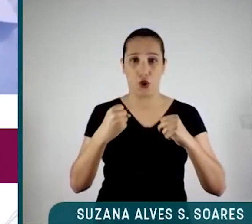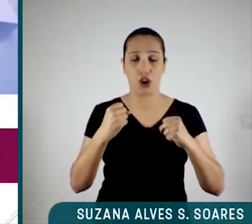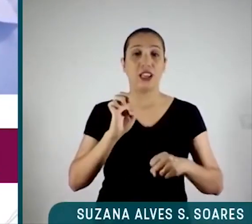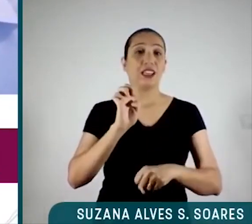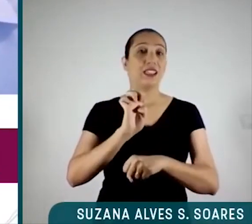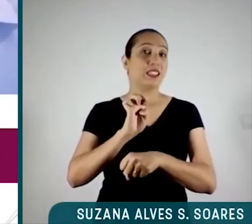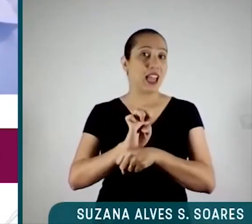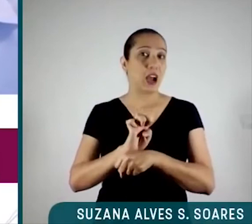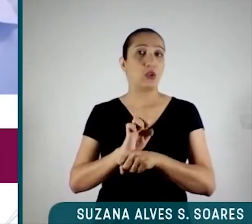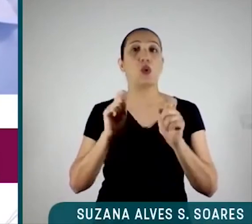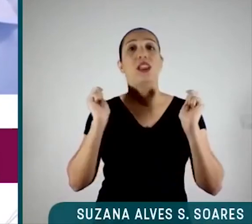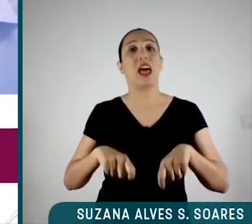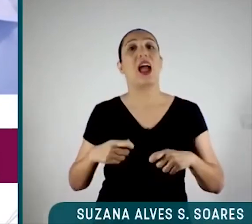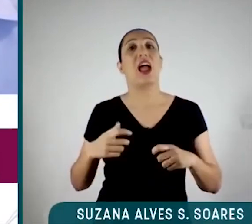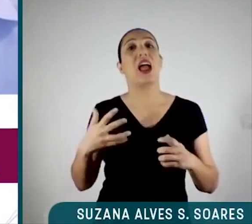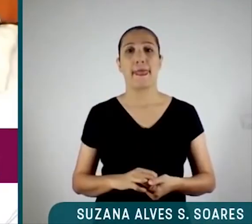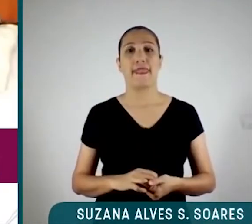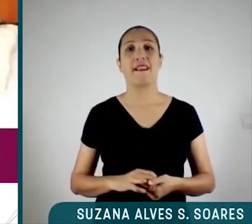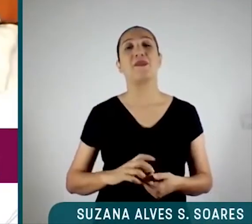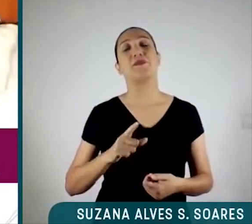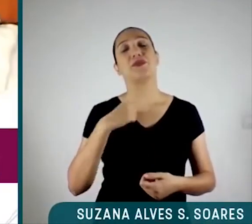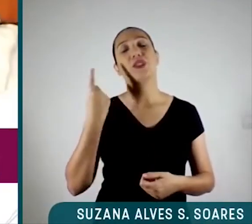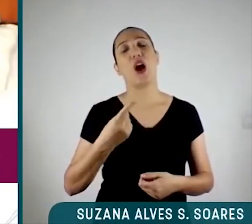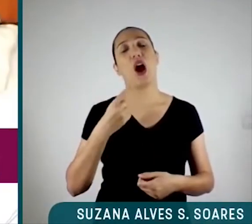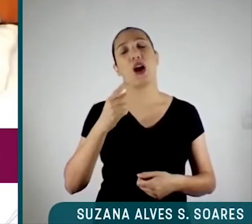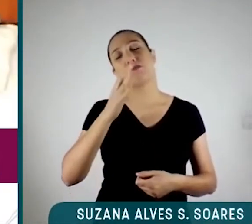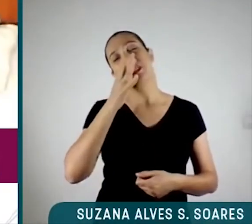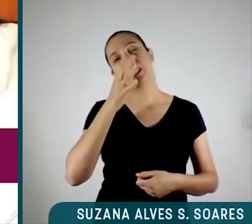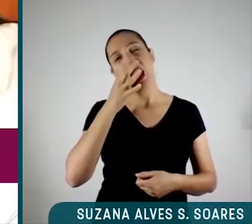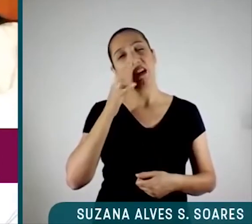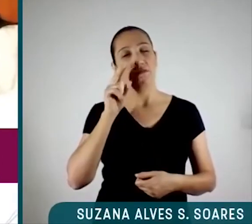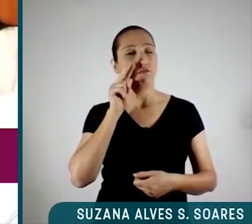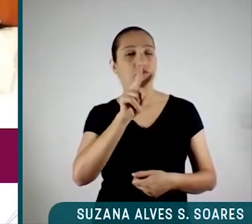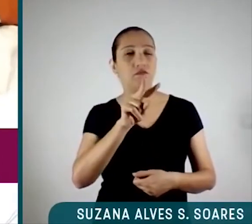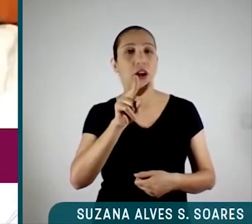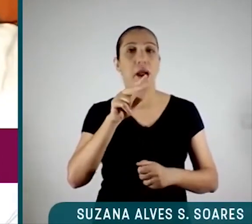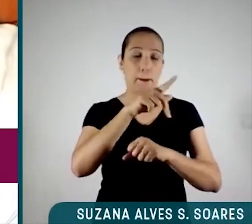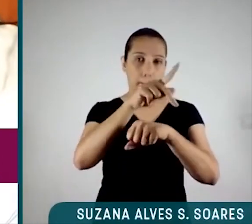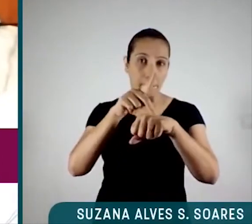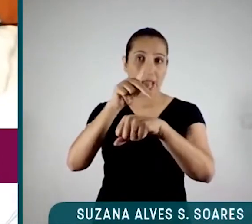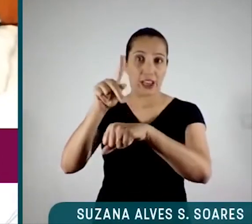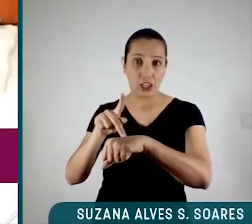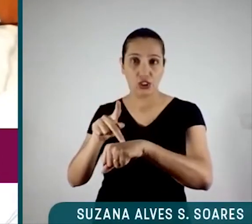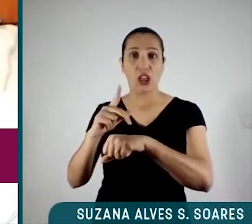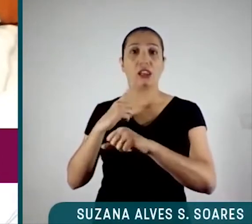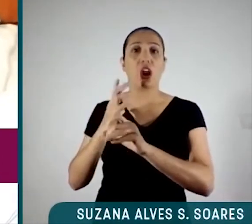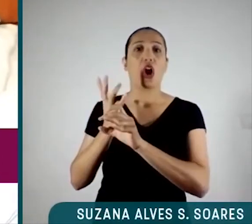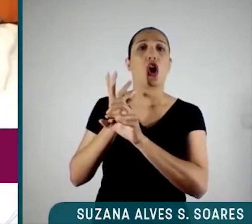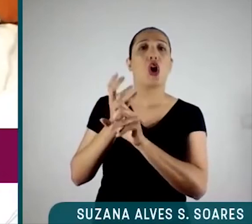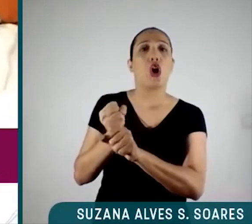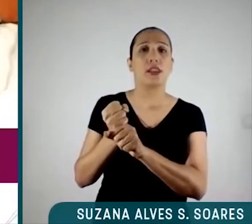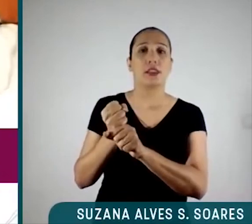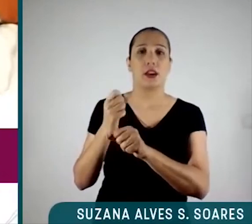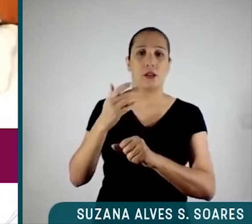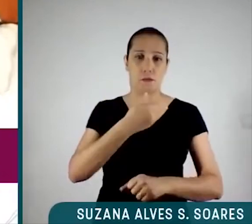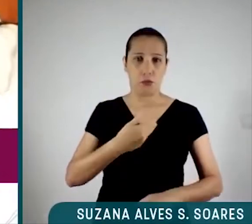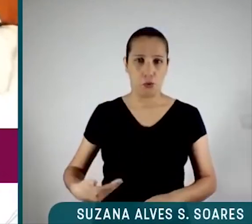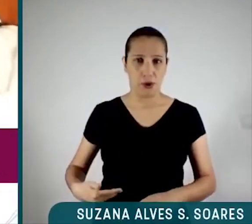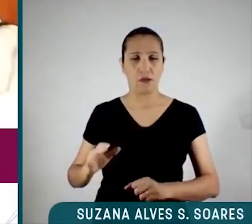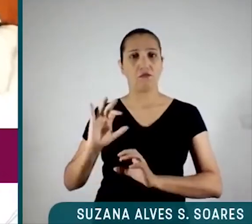eficiência, esses países se deram melhor na pandemia. Os países que tinham as contas públicas mais arrumadas ou